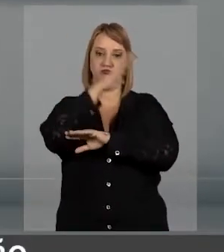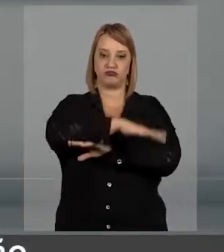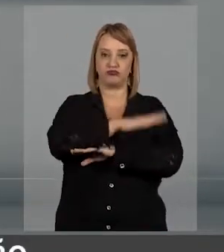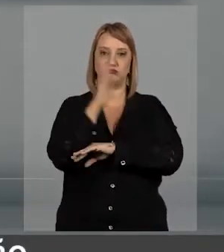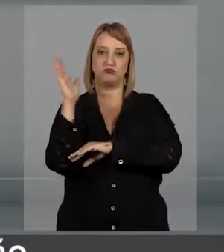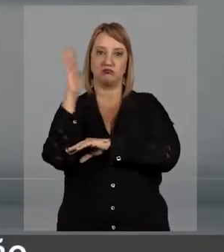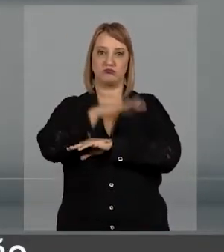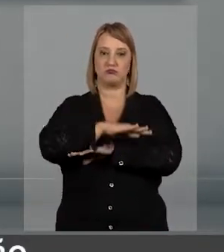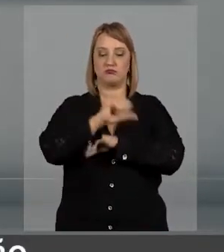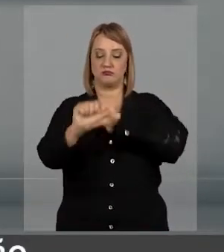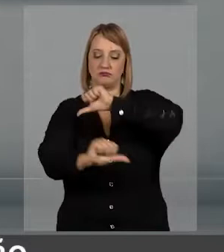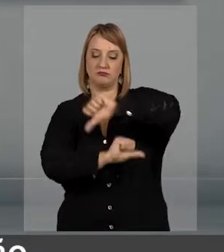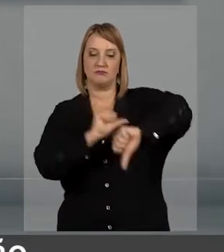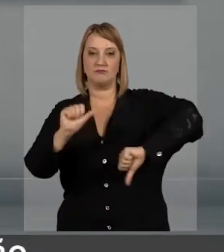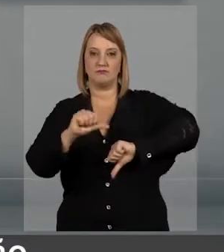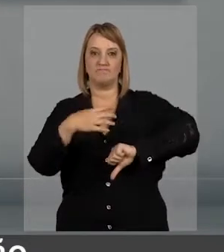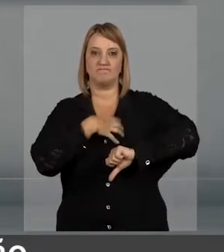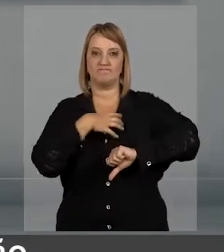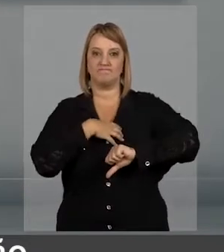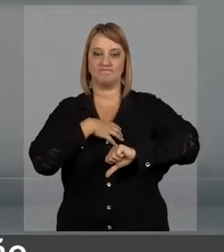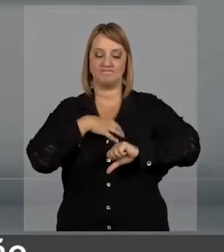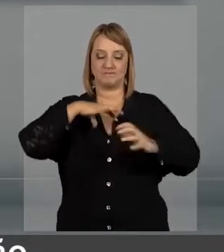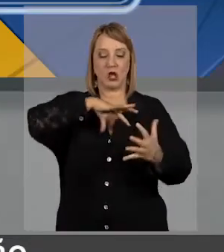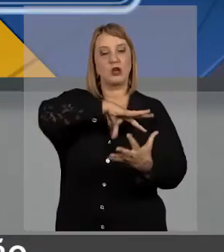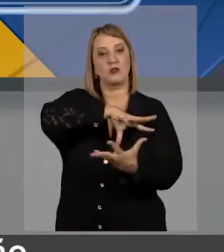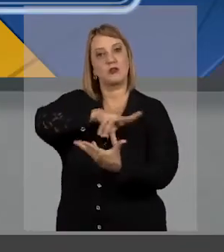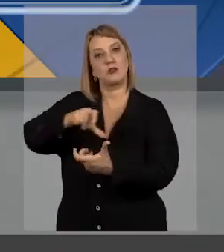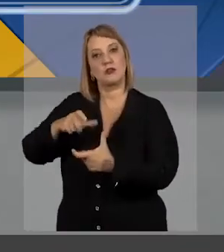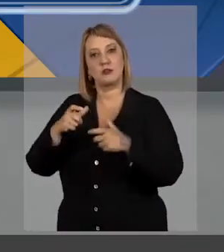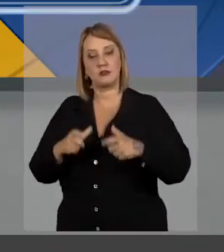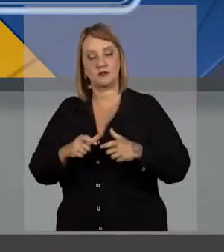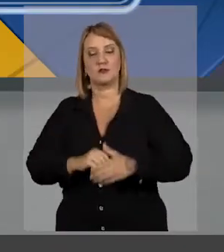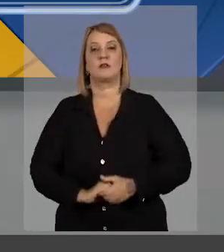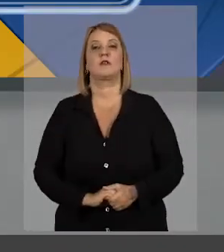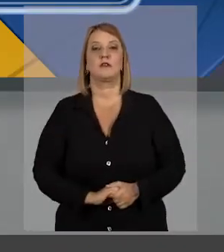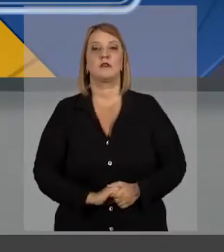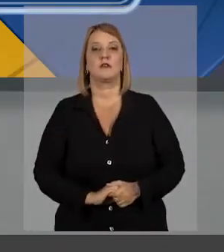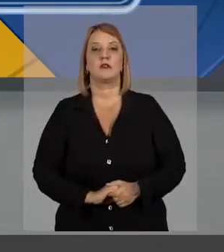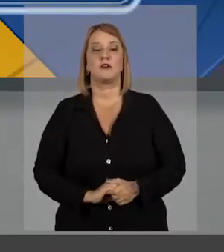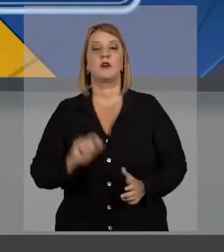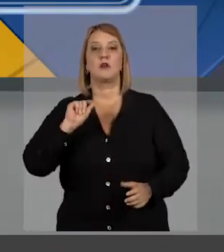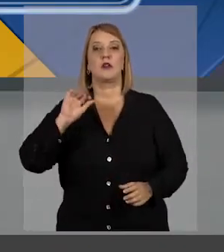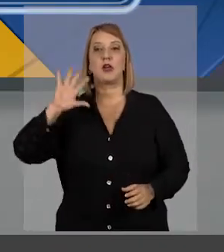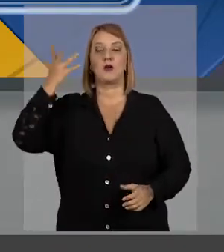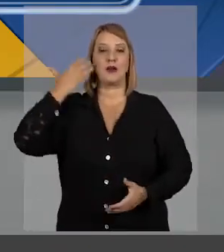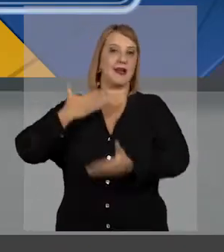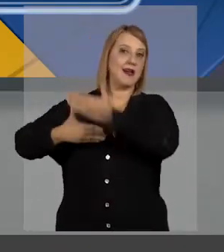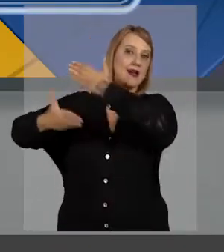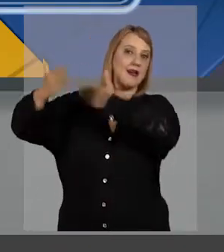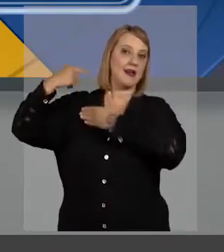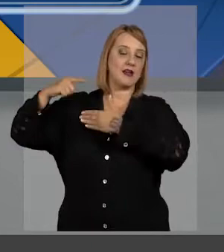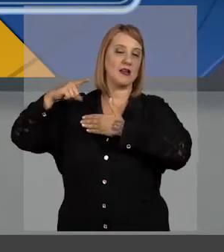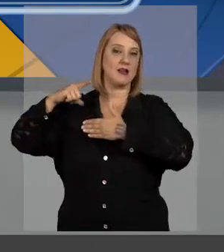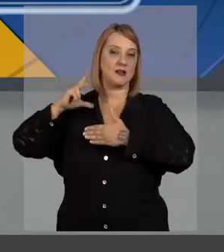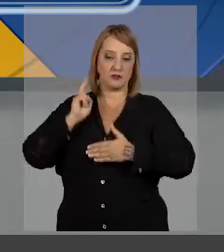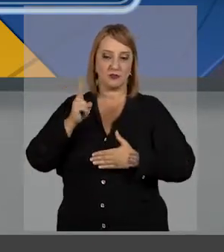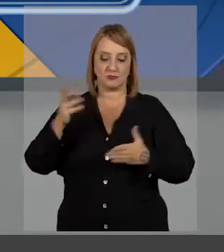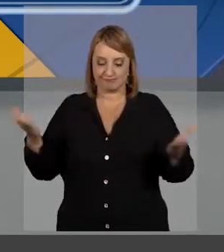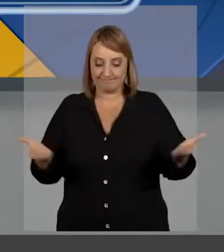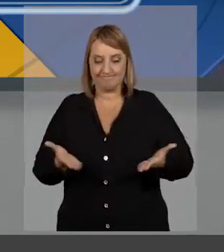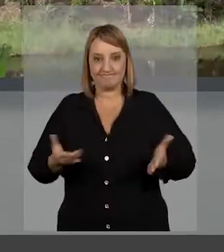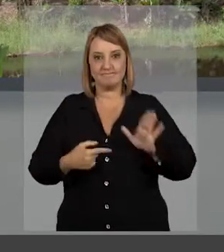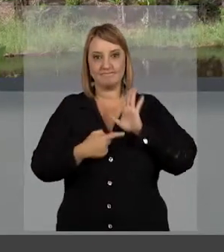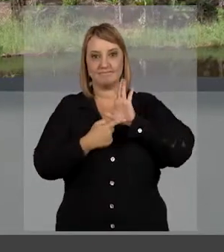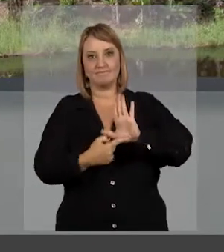floresta, alterando o aspecto geográfico da região. Neste caso, o fato que ocorreu no passado ainda está